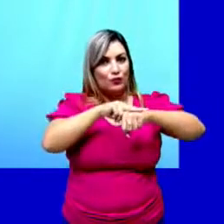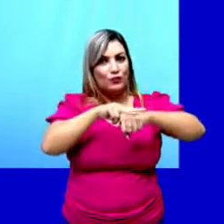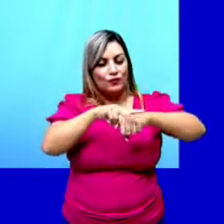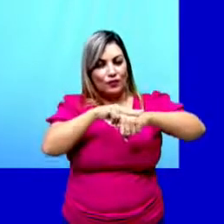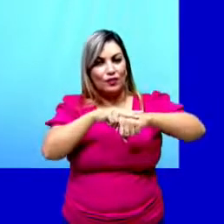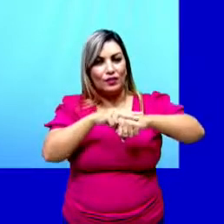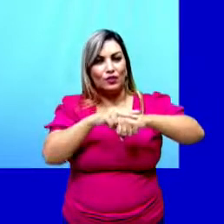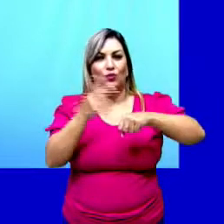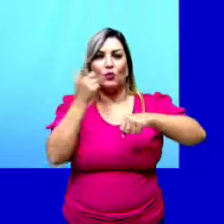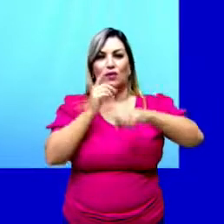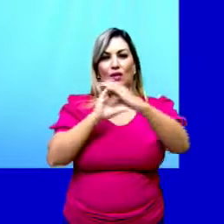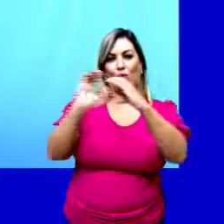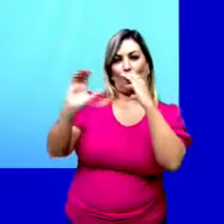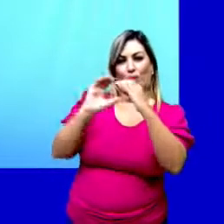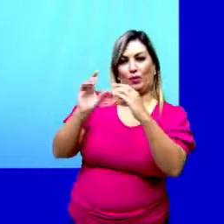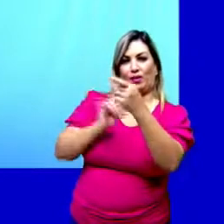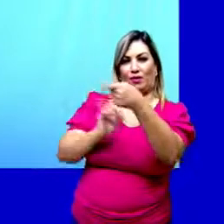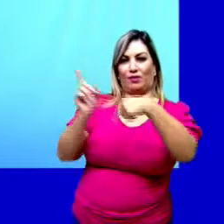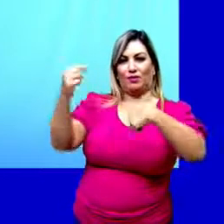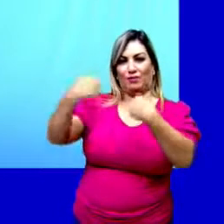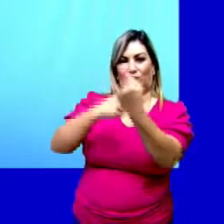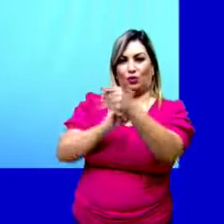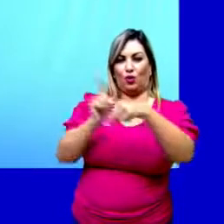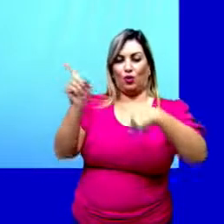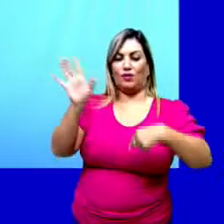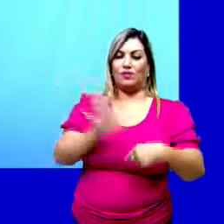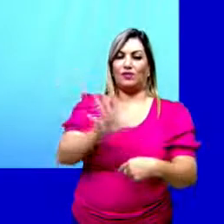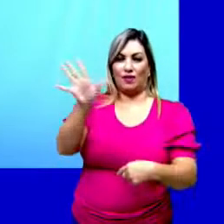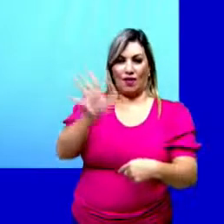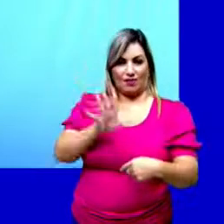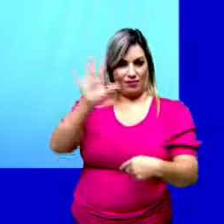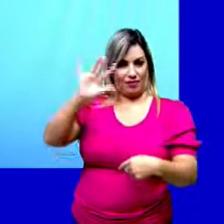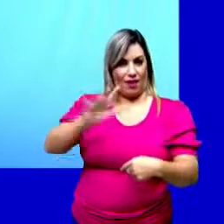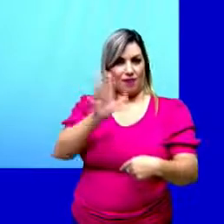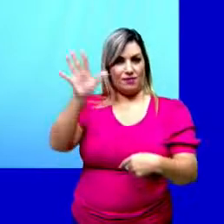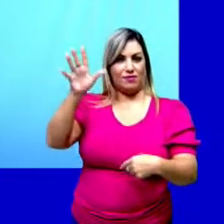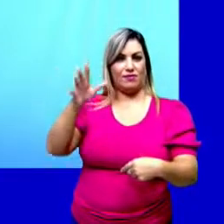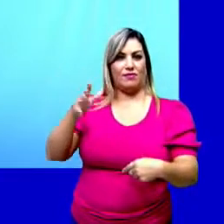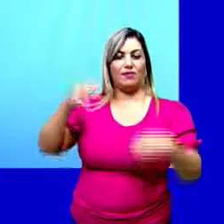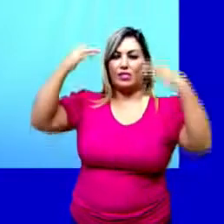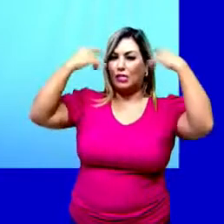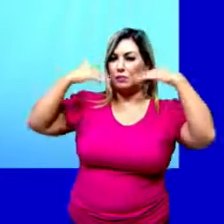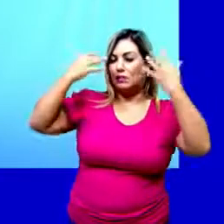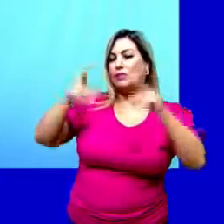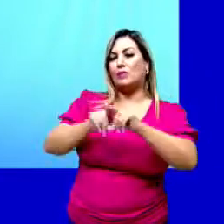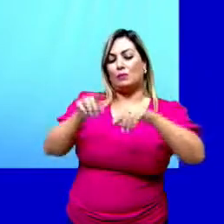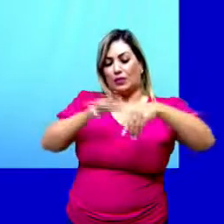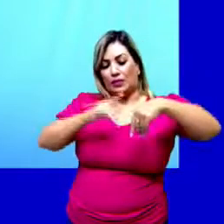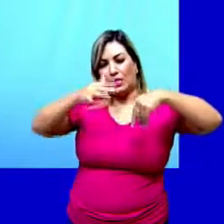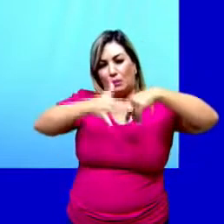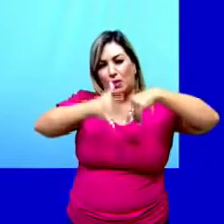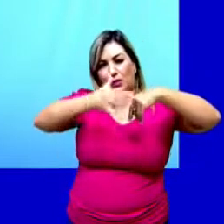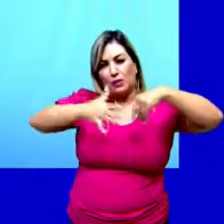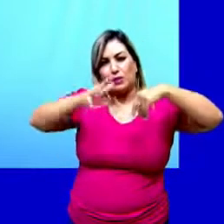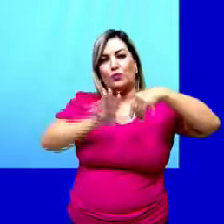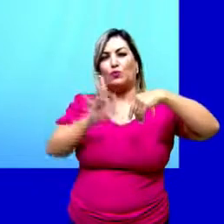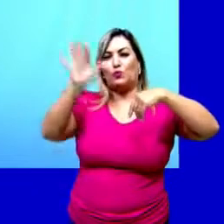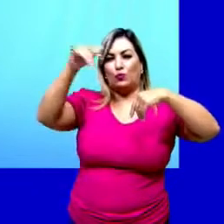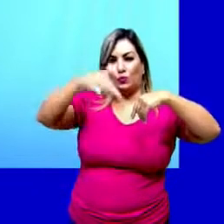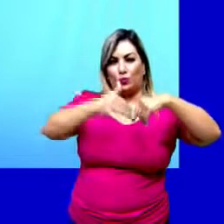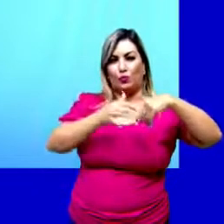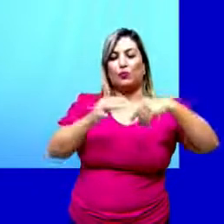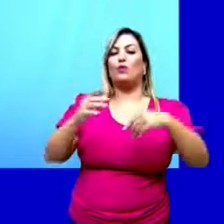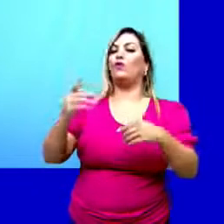com o meio externo, para a realização de trocas gasosas, transpiração e, assim, favorecendo a fotossíntese.